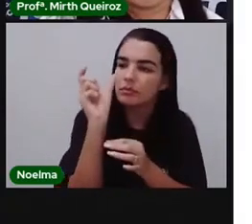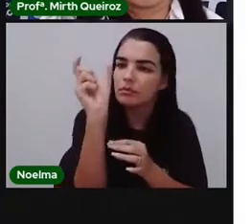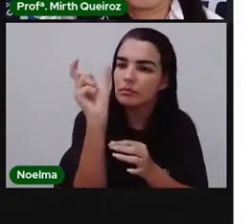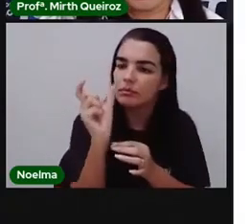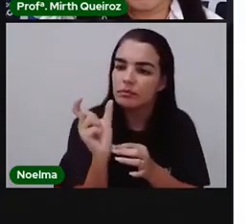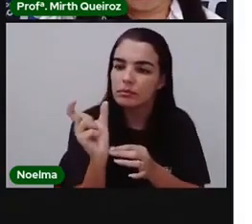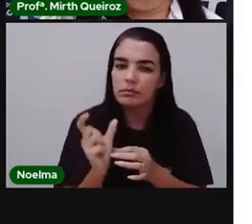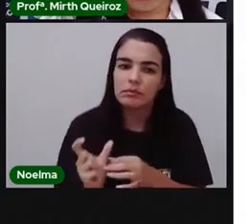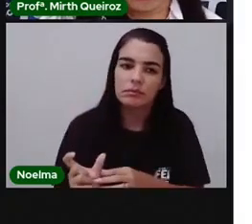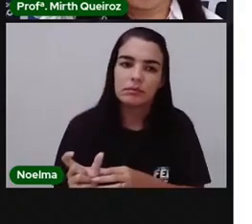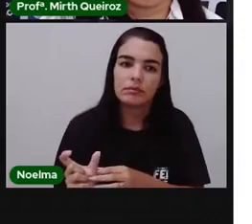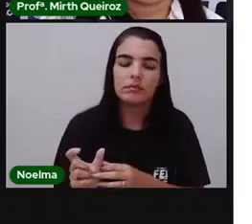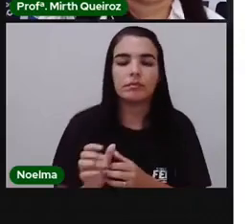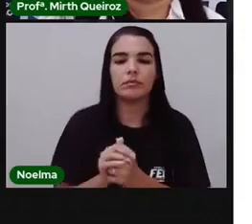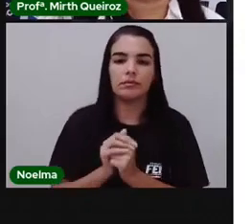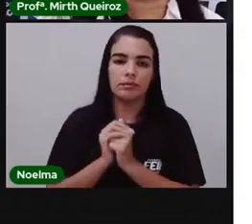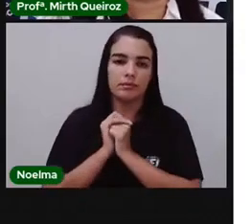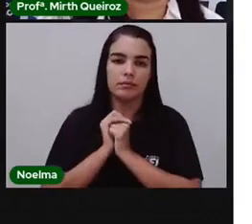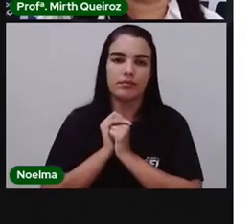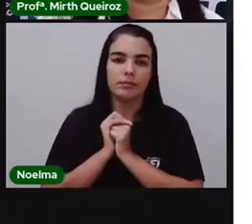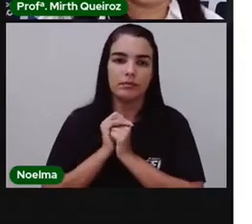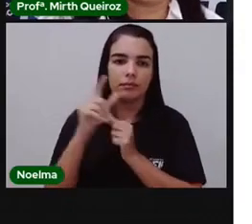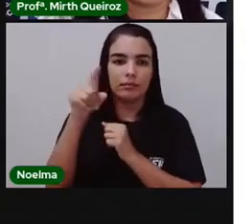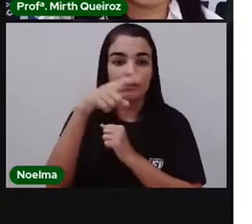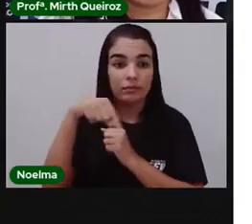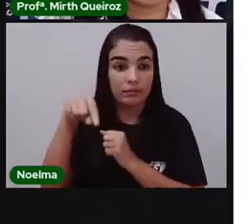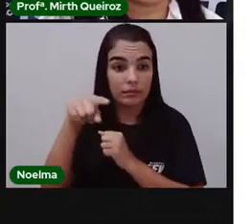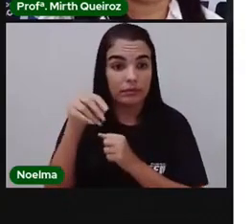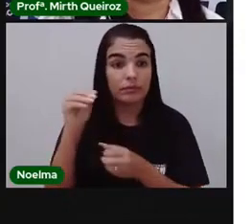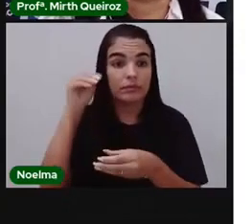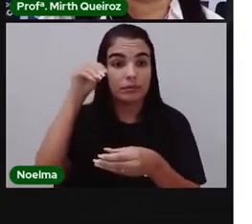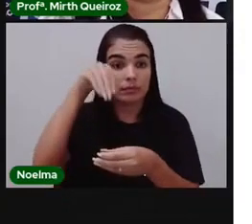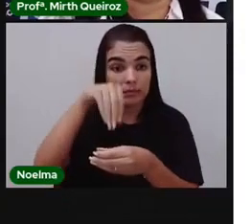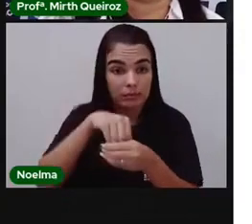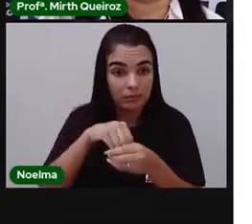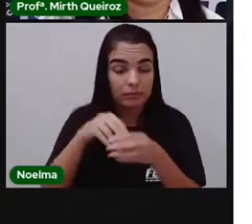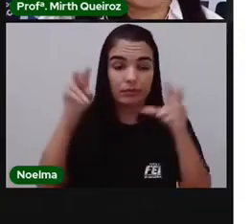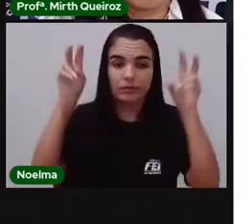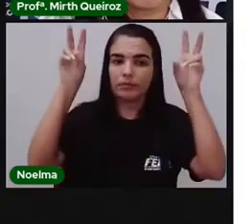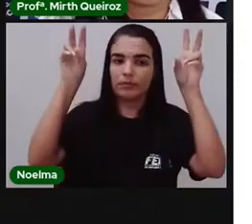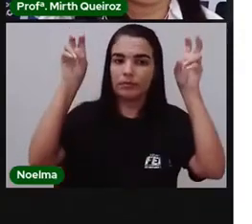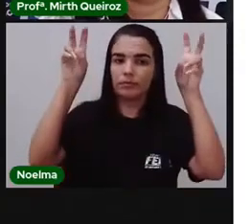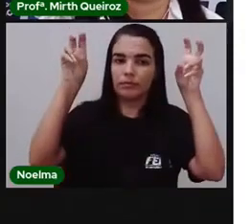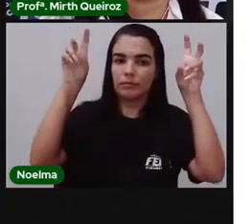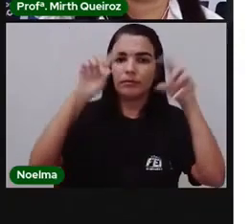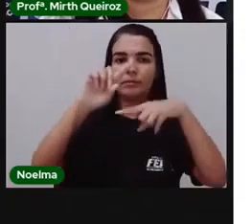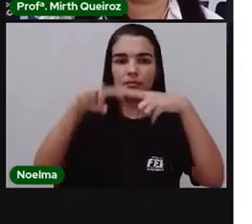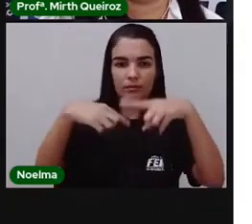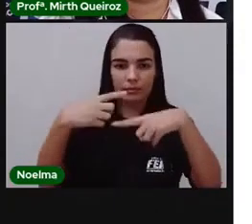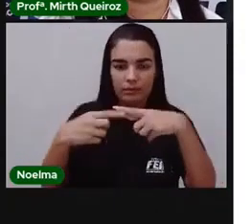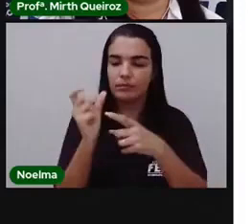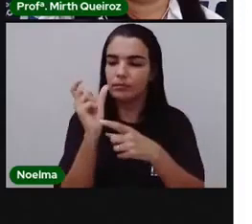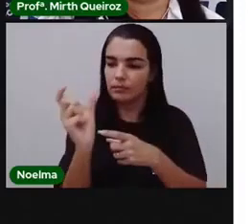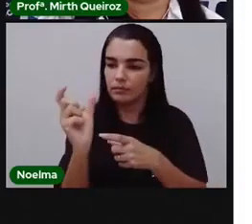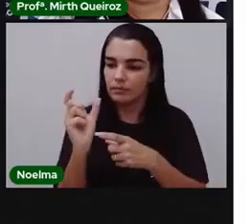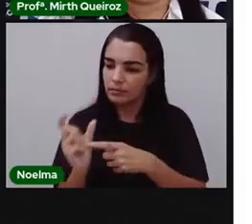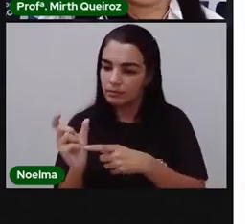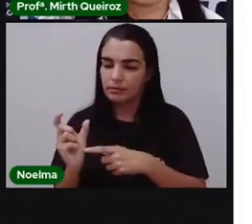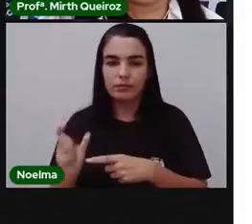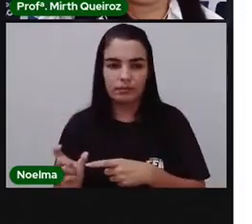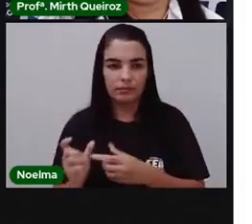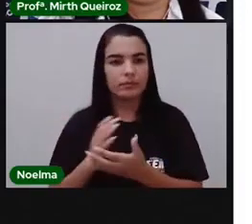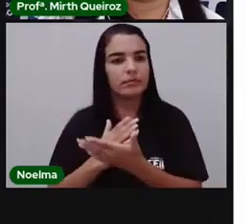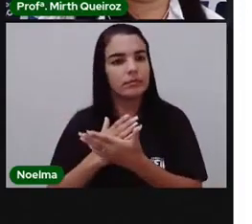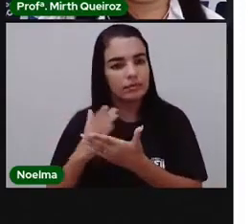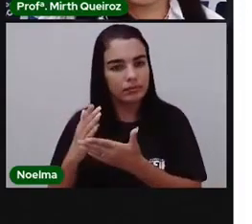parágrafos. Vocês vão colocar o título e depois parágrafo inicia o texto. Para